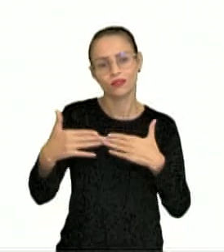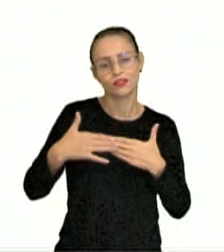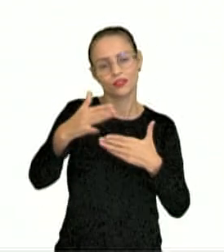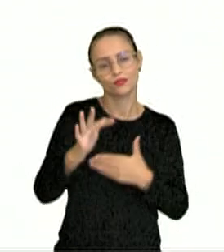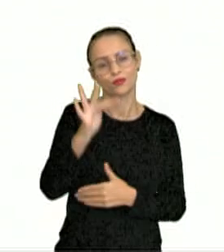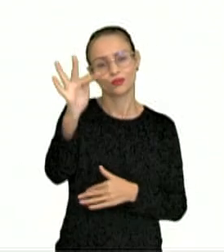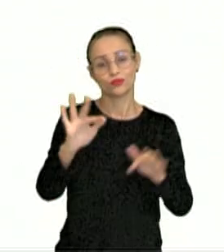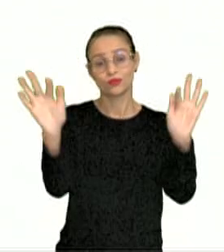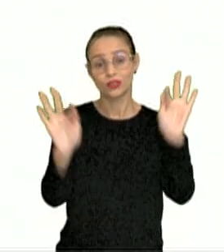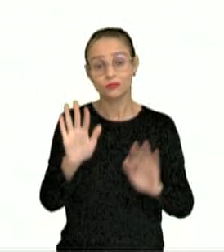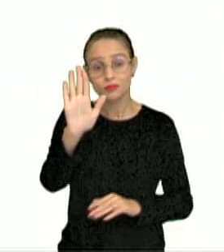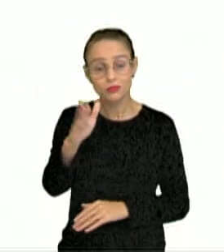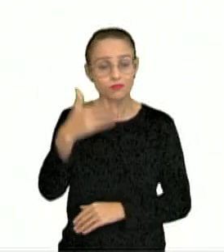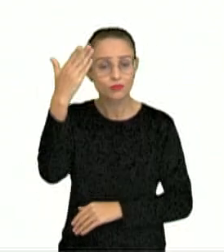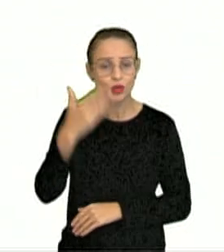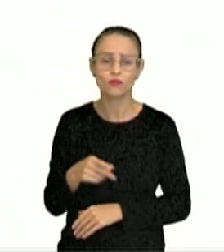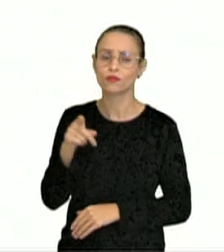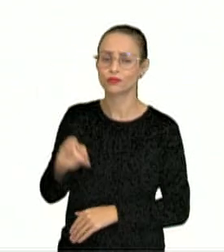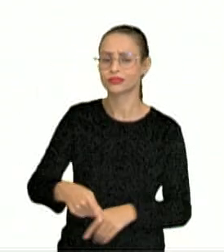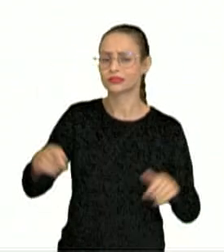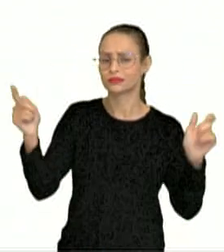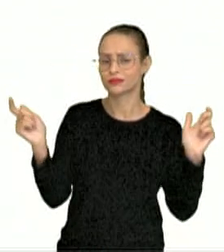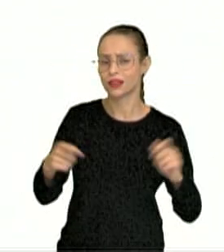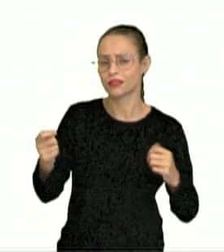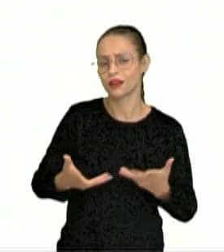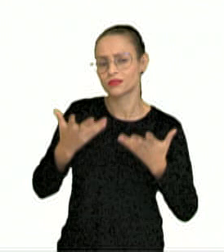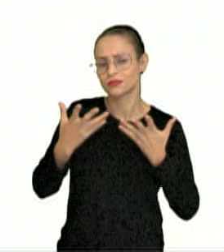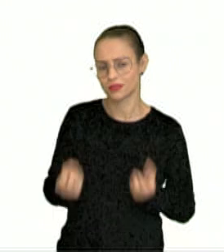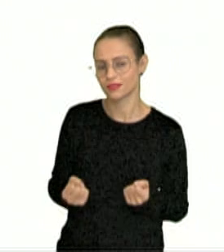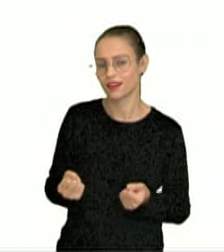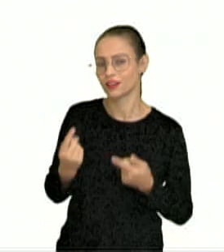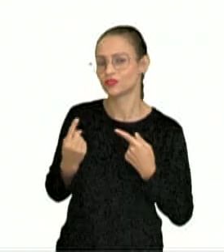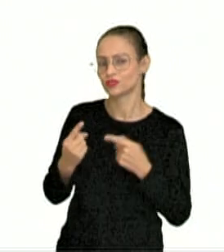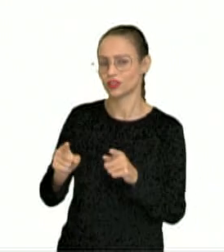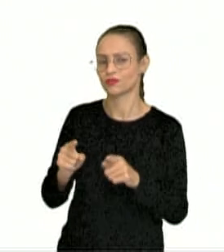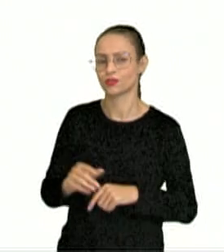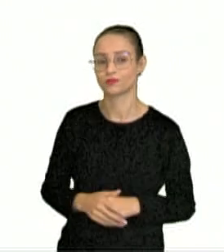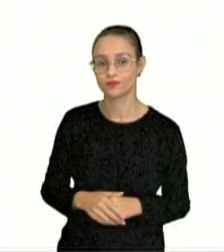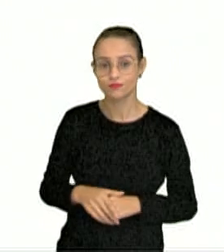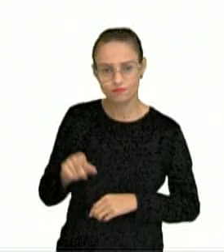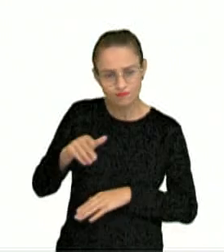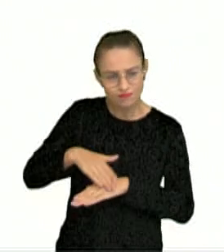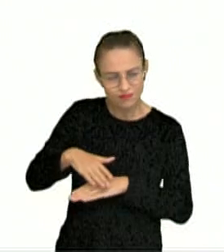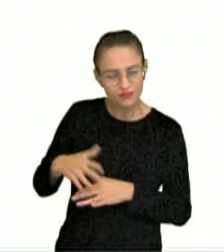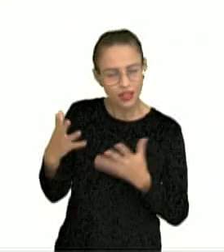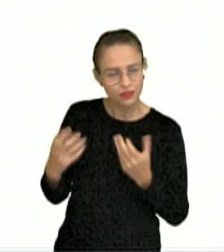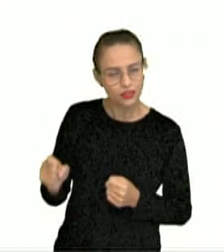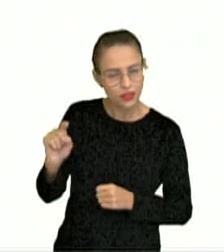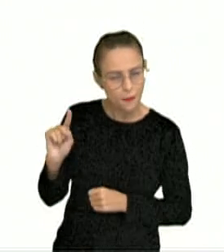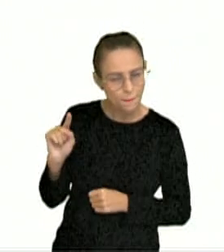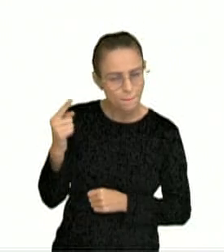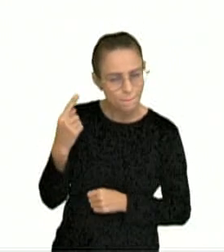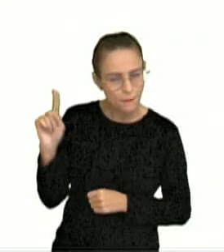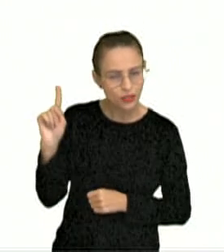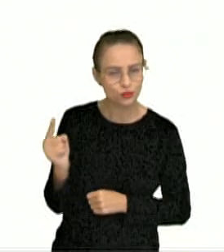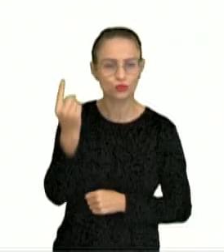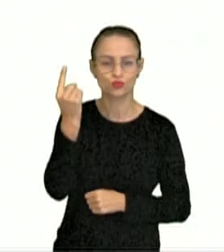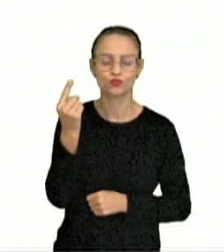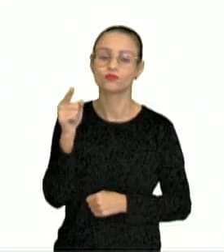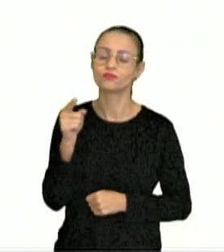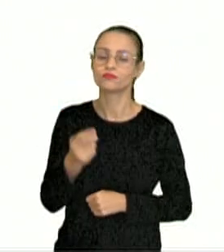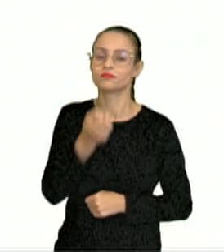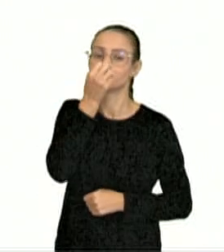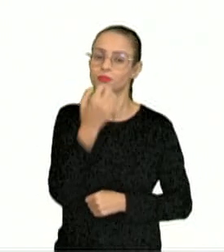mas está provado que tu és bem capaz de aceitar grandes desafios. Aceita só mais este, pois pode fazer-te